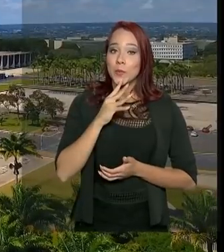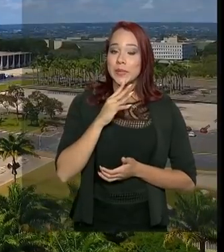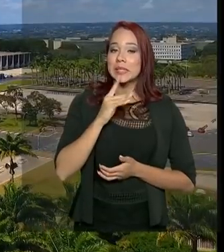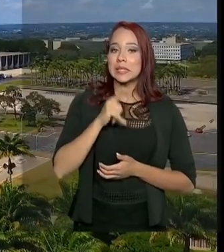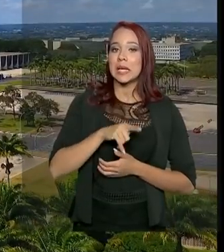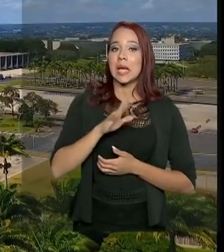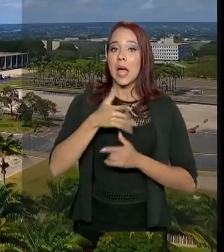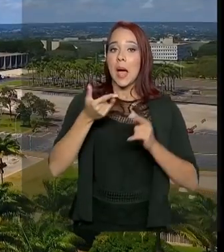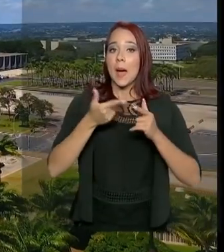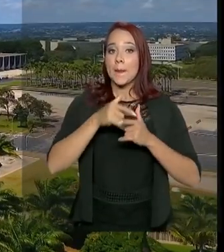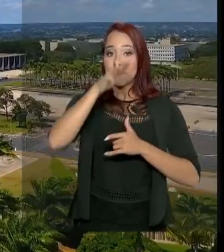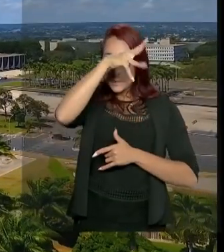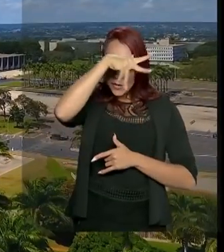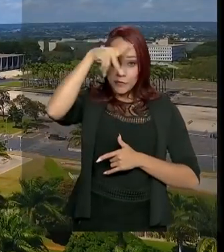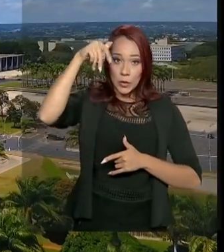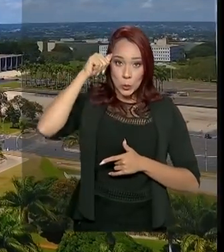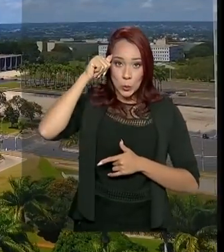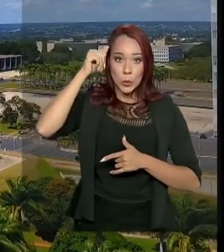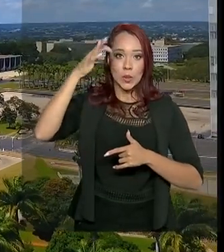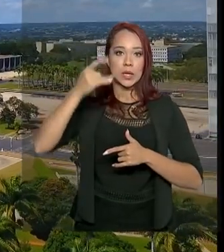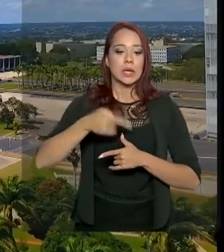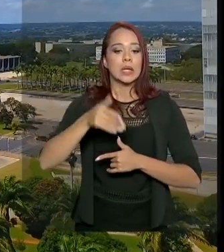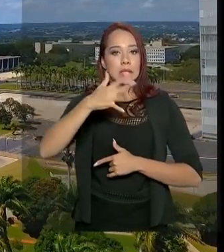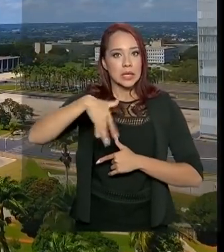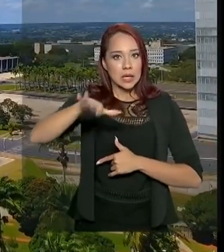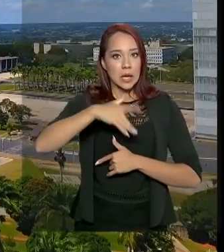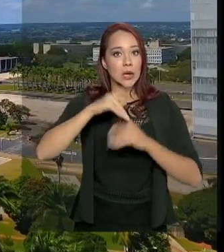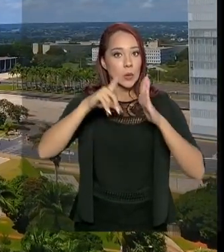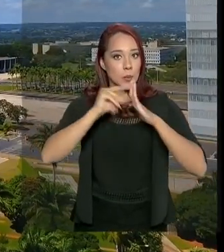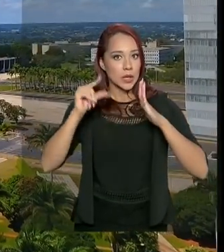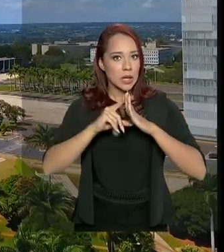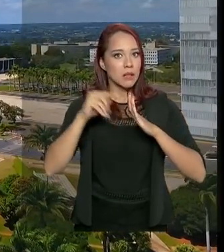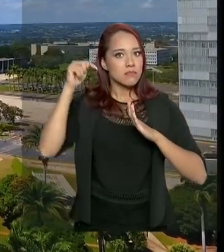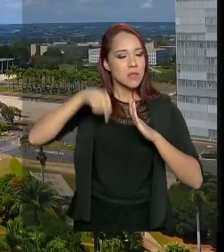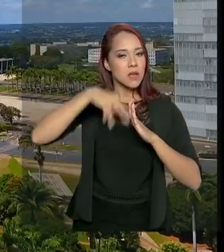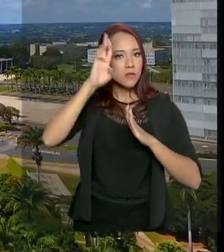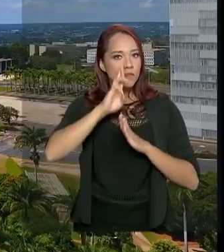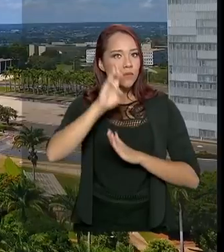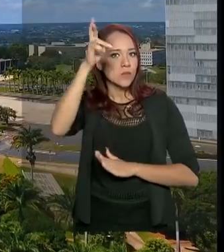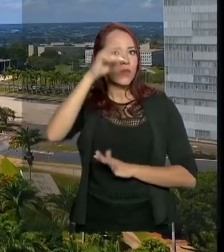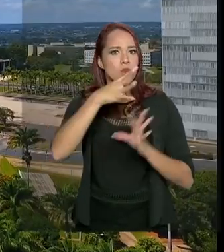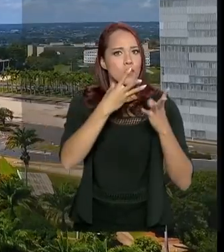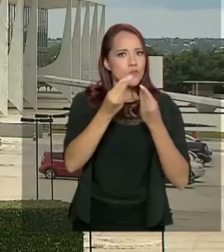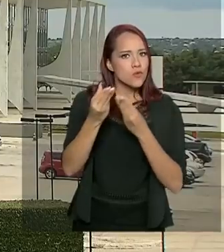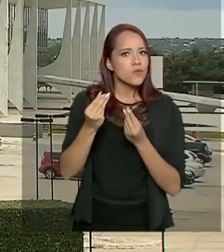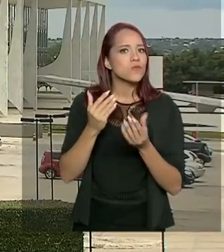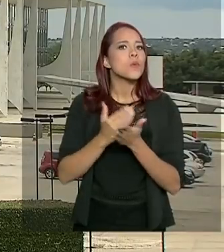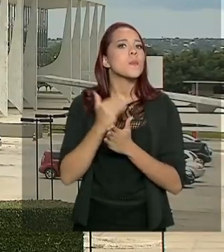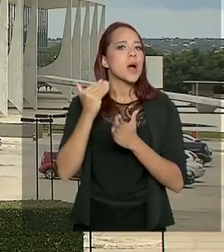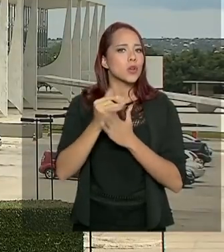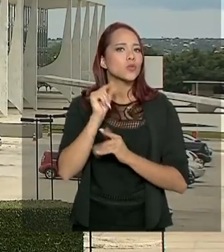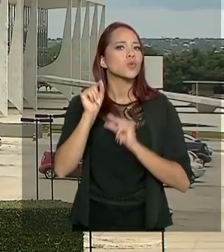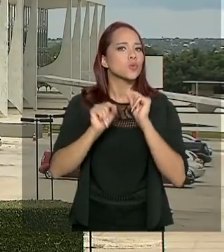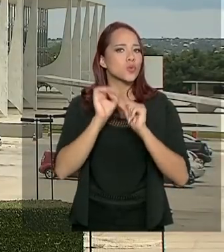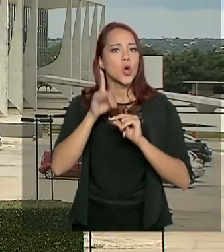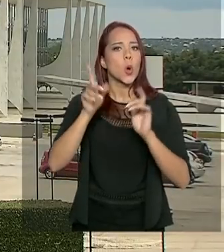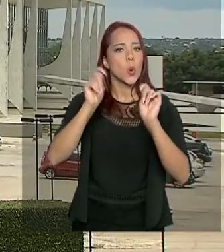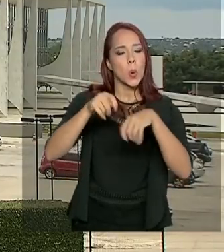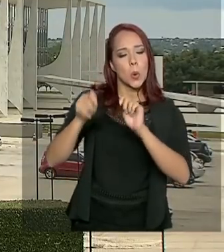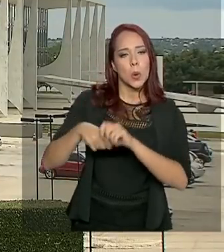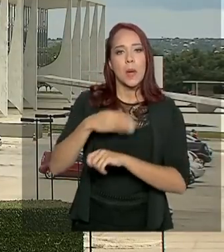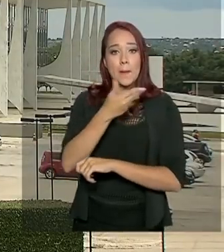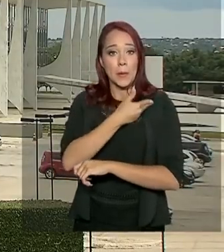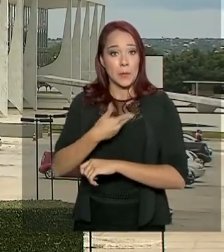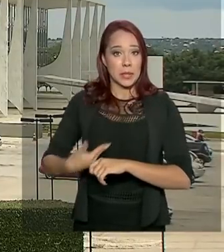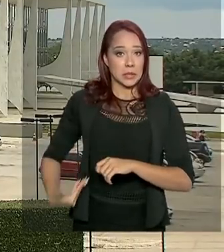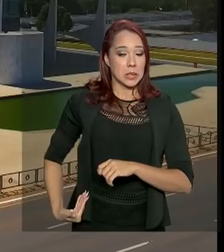do Palácio do Planalto, a Secretaria-Geral da Presidência da República é responsável por muito mais do que dar condições para que o